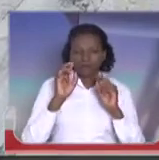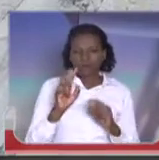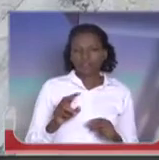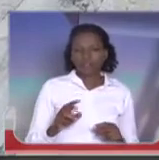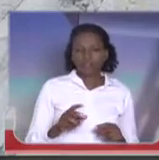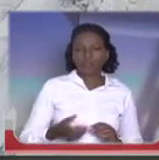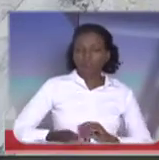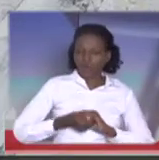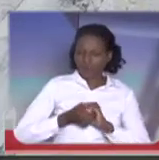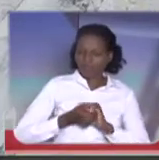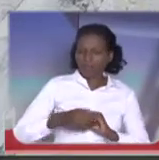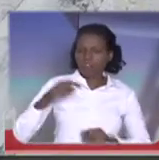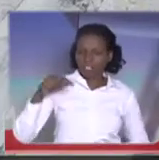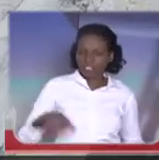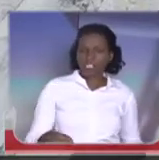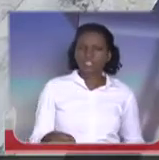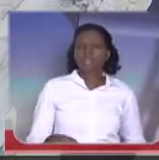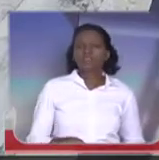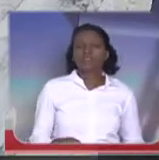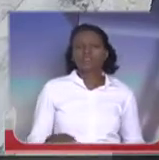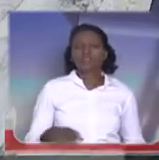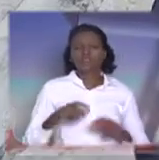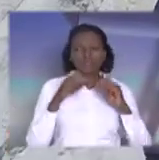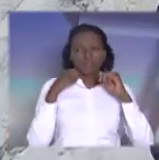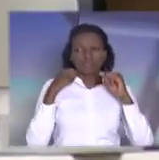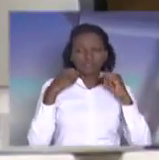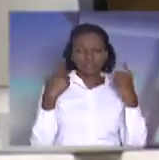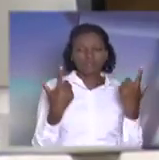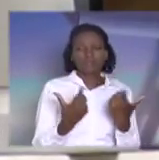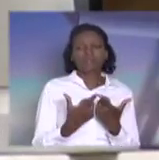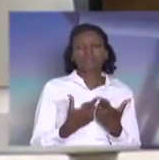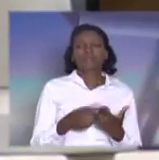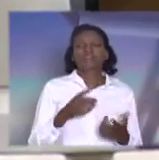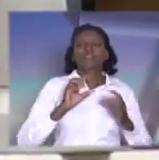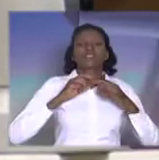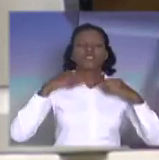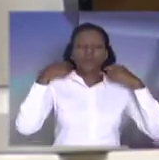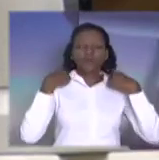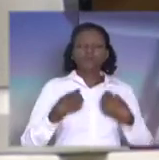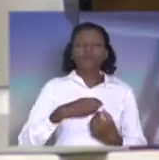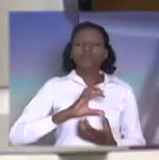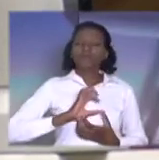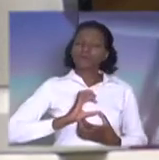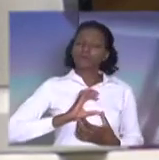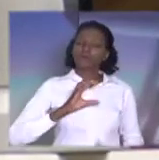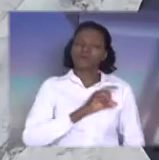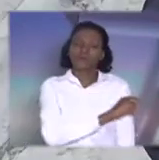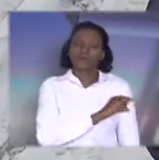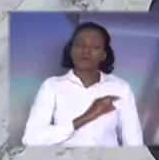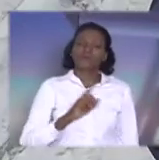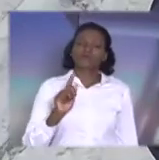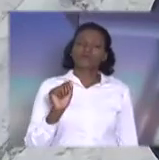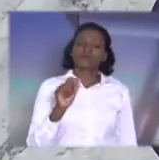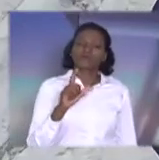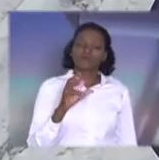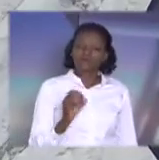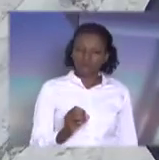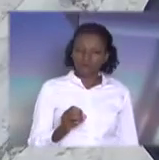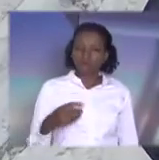vamos fazer uma homenagem aqui, nas nossas homenagens na Assembleia, e vamos dar uma medalha para o capitão Galo Rodrigues por ter